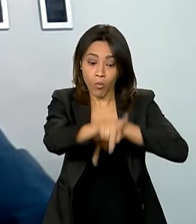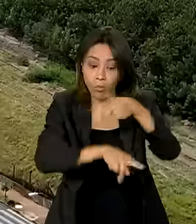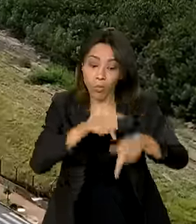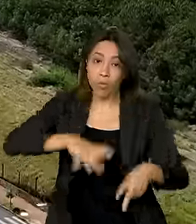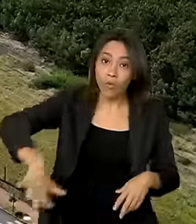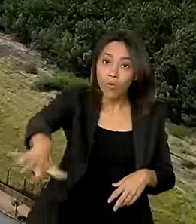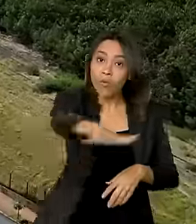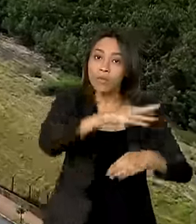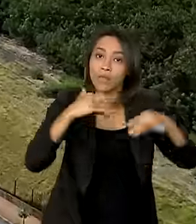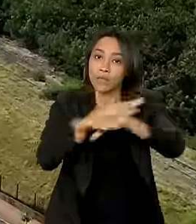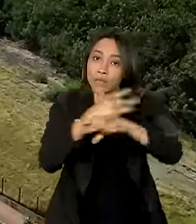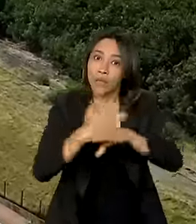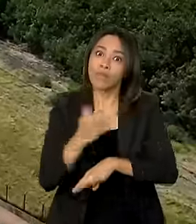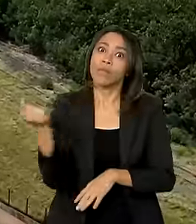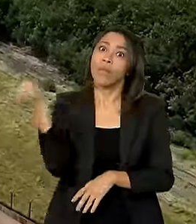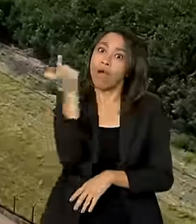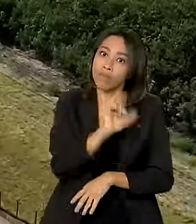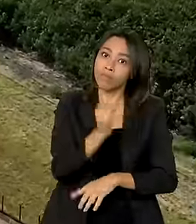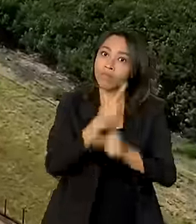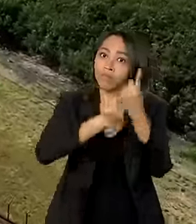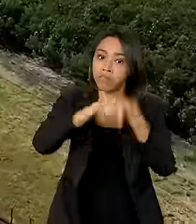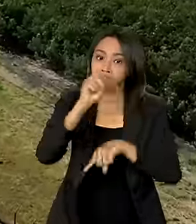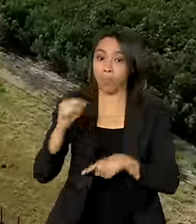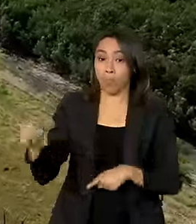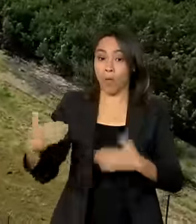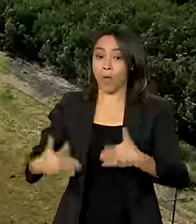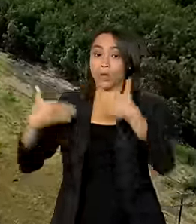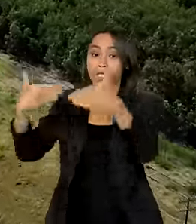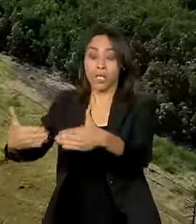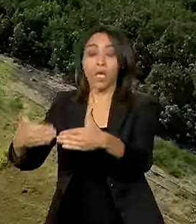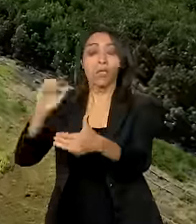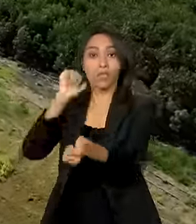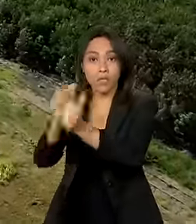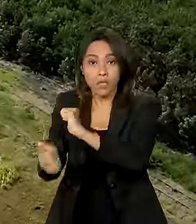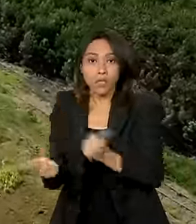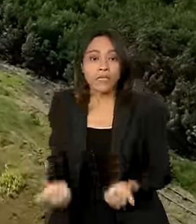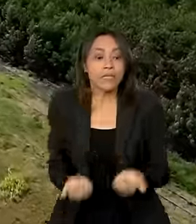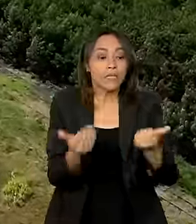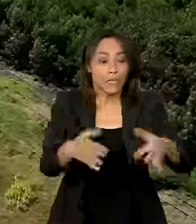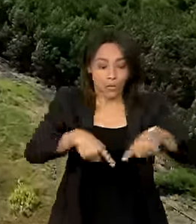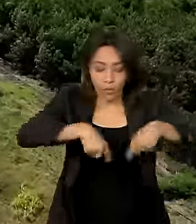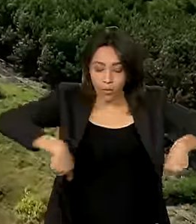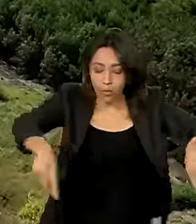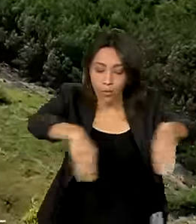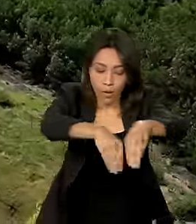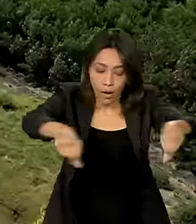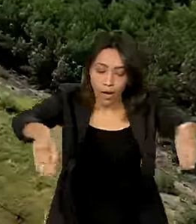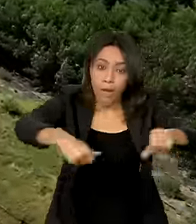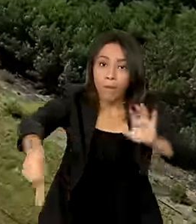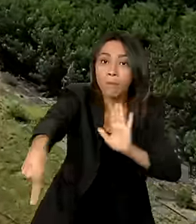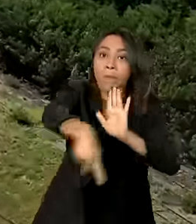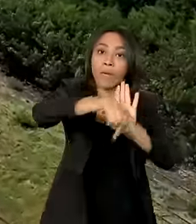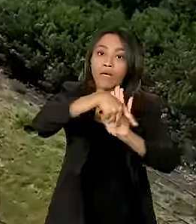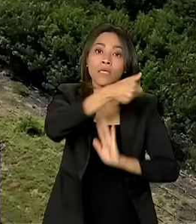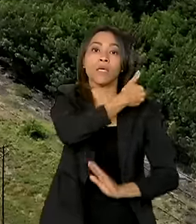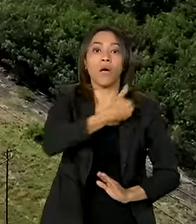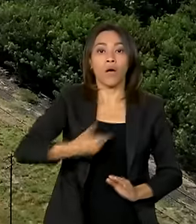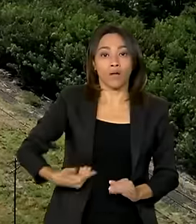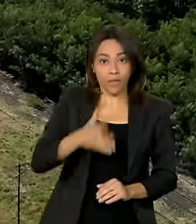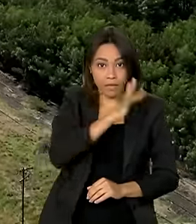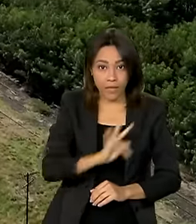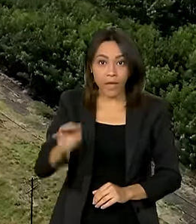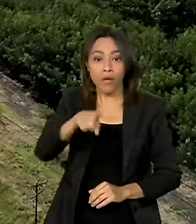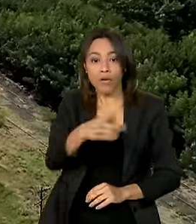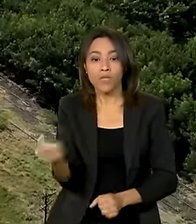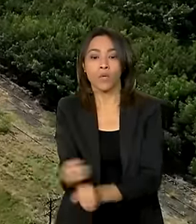ganhar muito. O Ministério dos Transportes cedeu uma área não operacional de ferrovias que pertencia à União, onde serão construídas